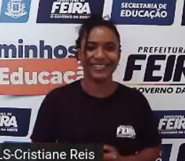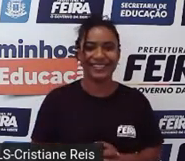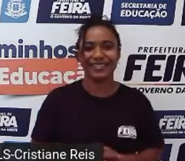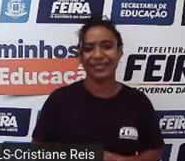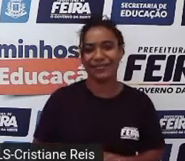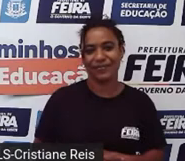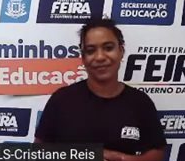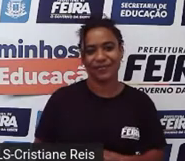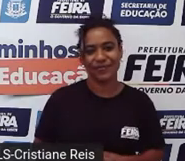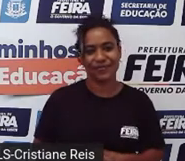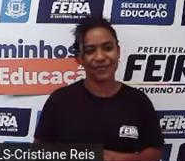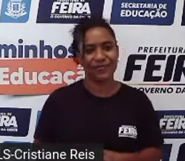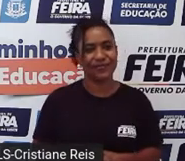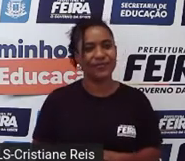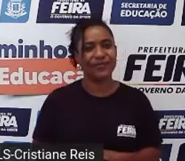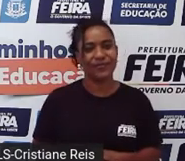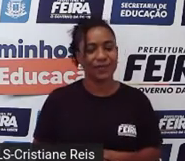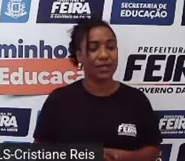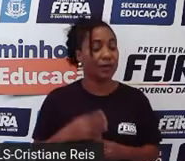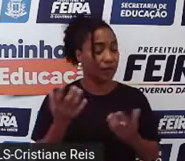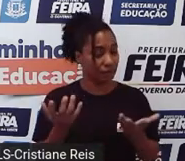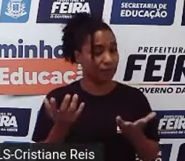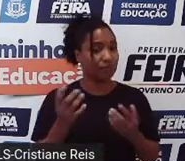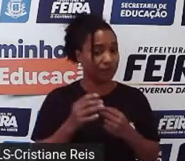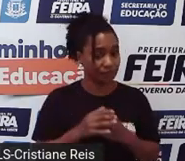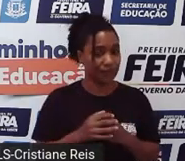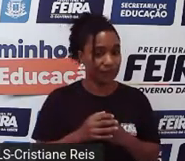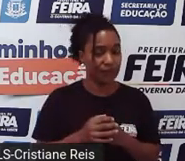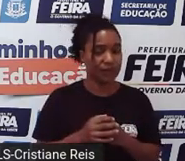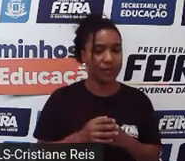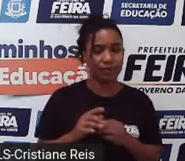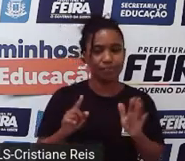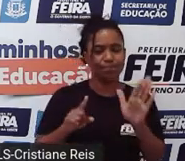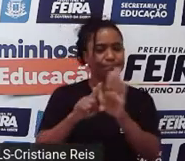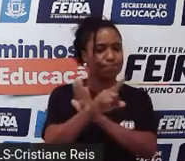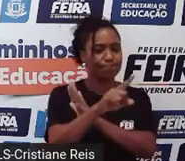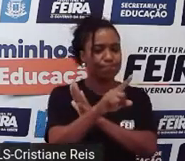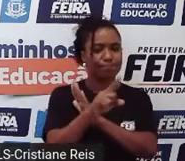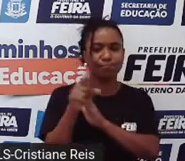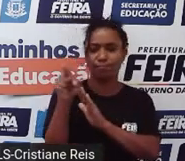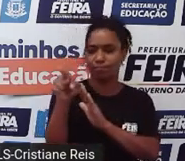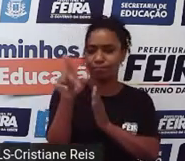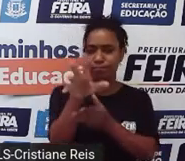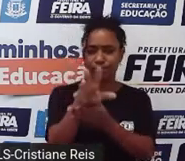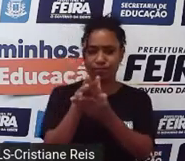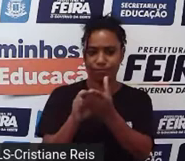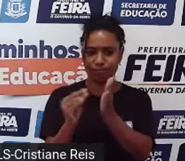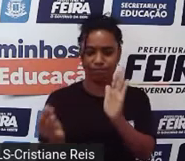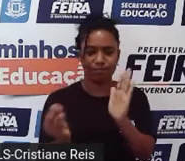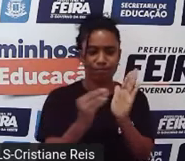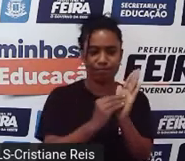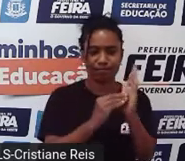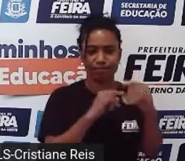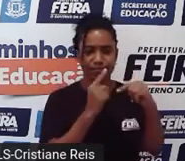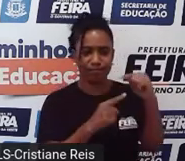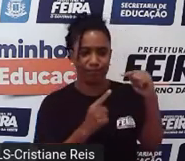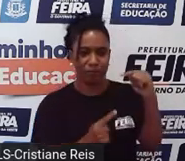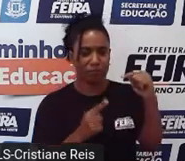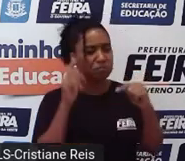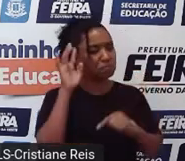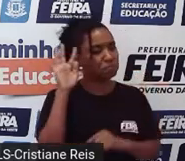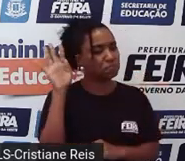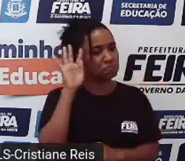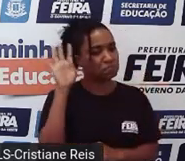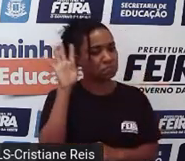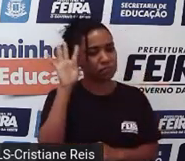E eu gostaria que vocês registrassem esse questionamento no seu caderno e respondessem com base nos seus